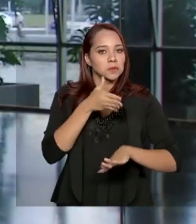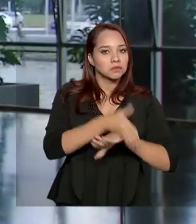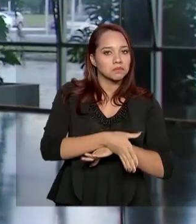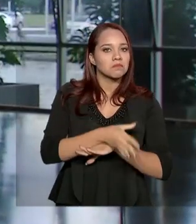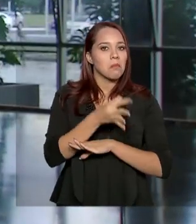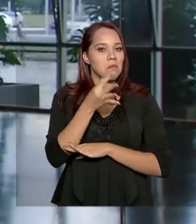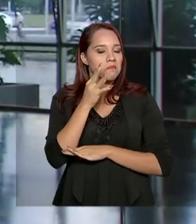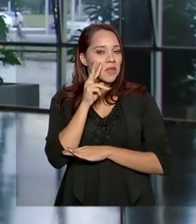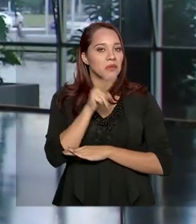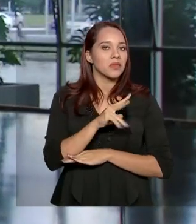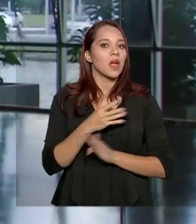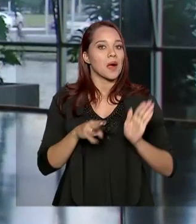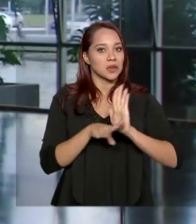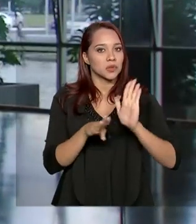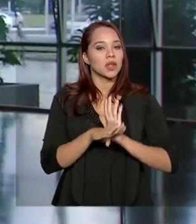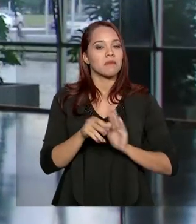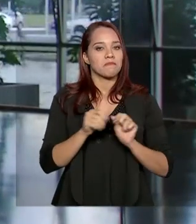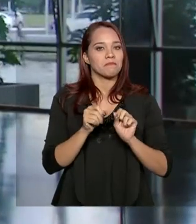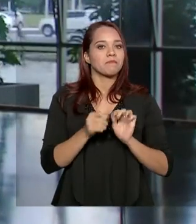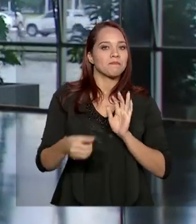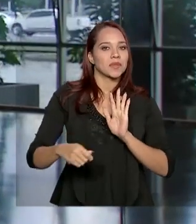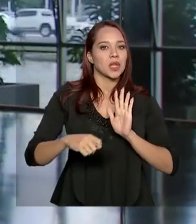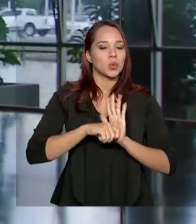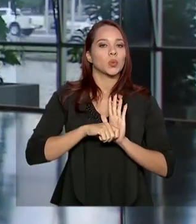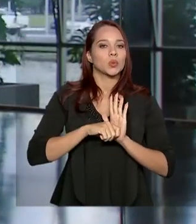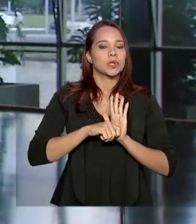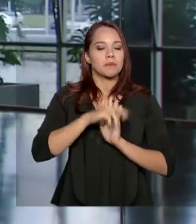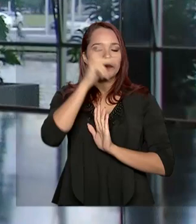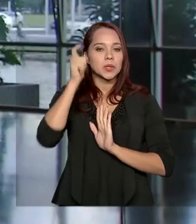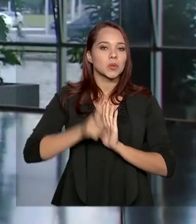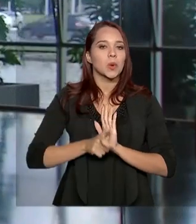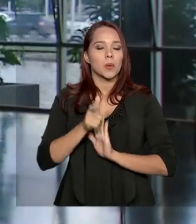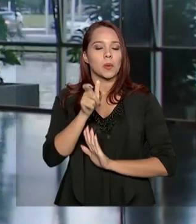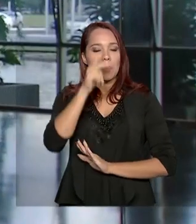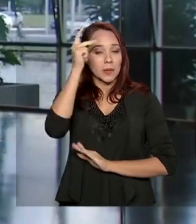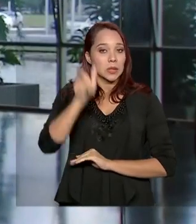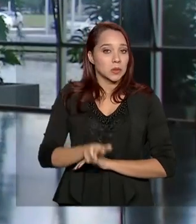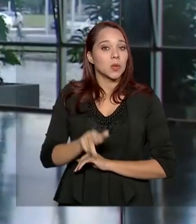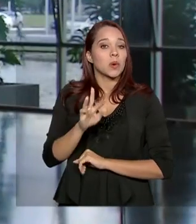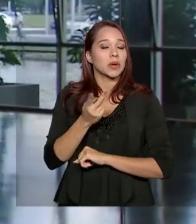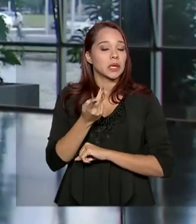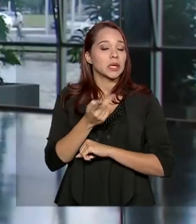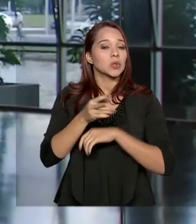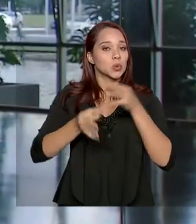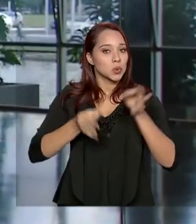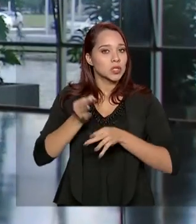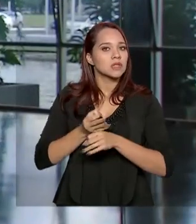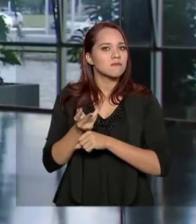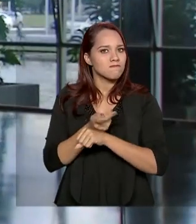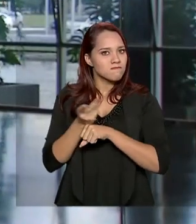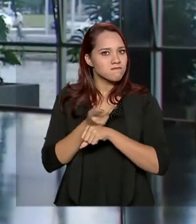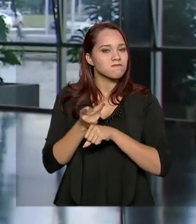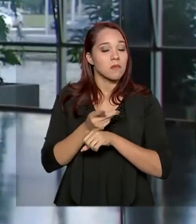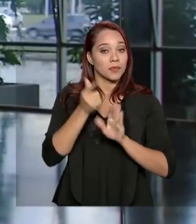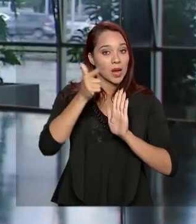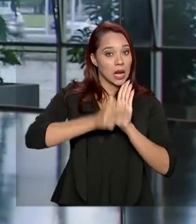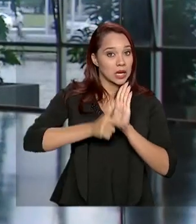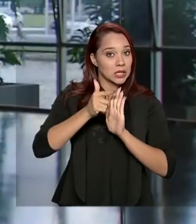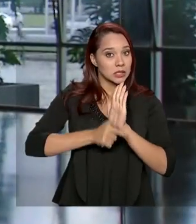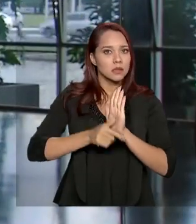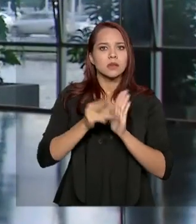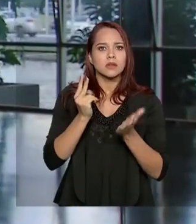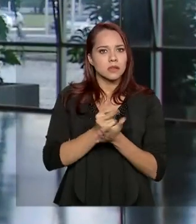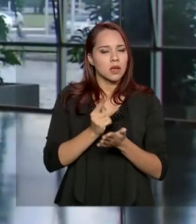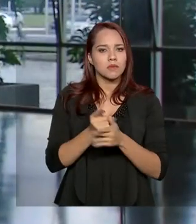ajudar a denunciar esse procurado pela Justiça. A lista será sempre atualizada a partir